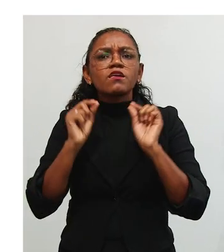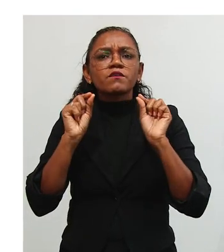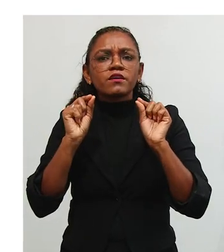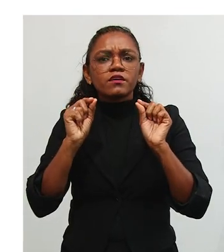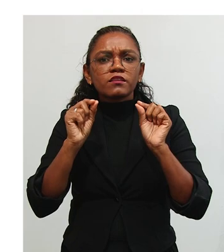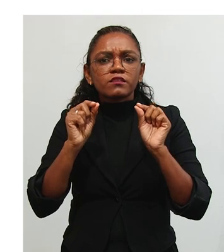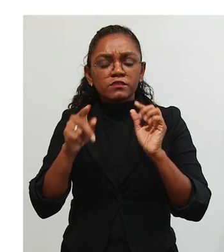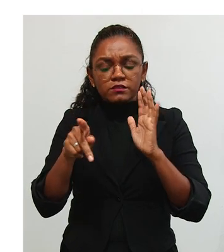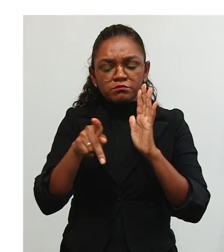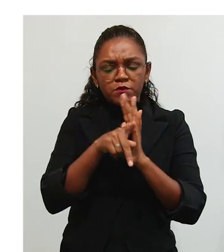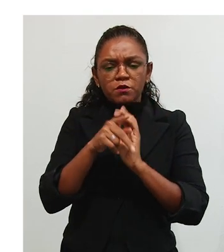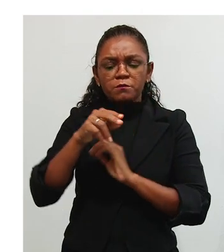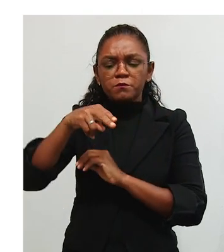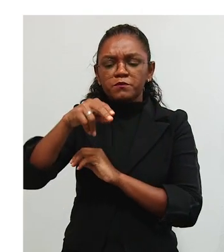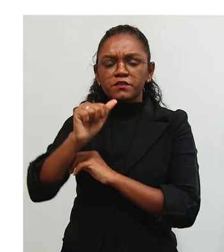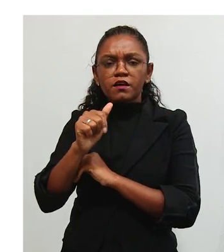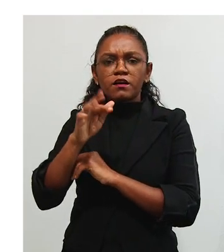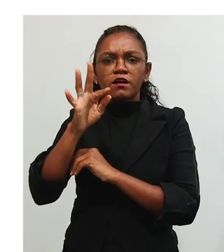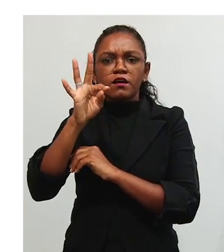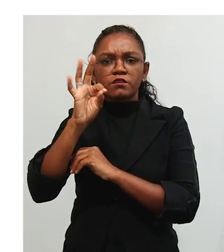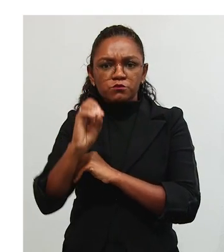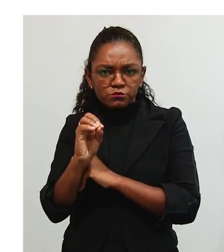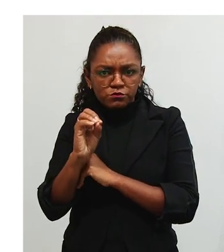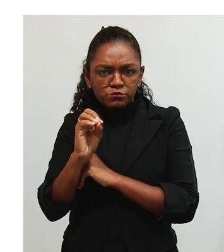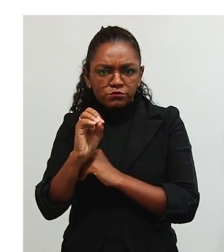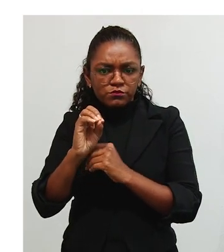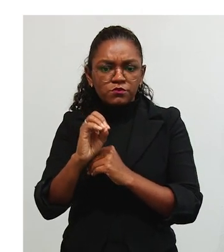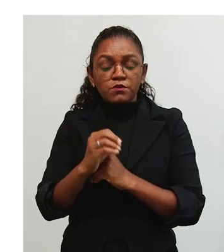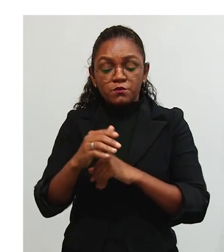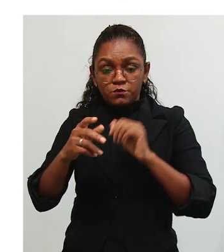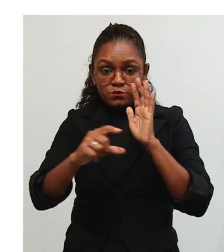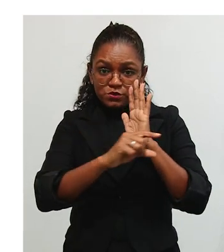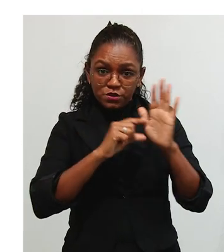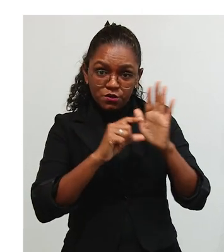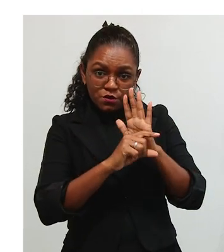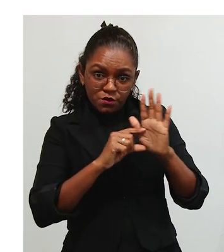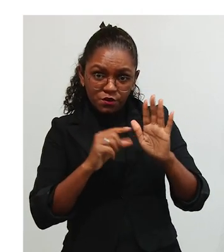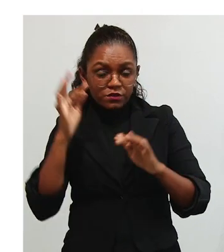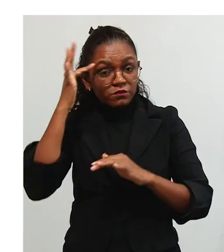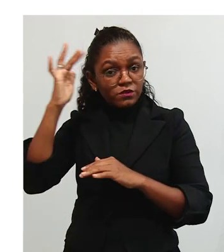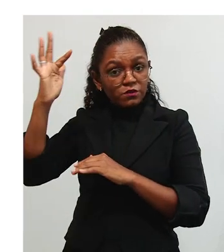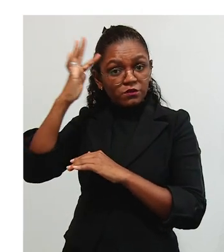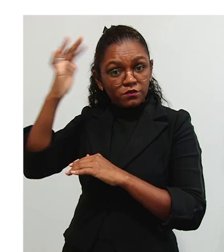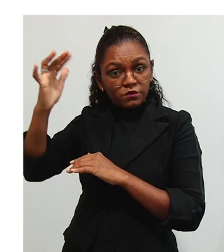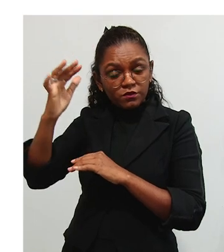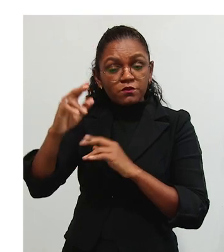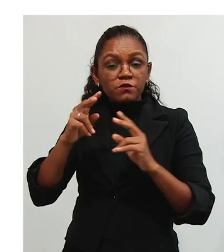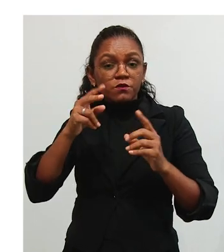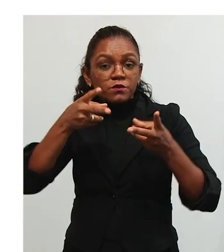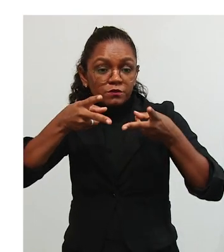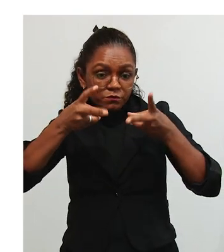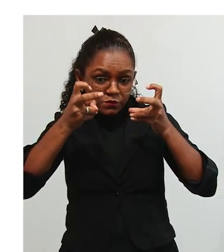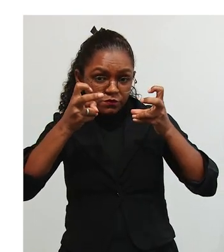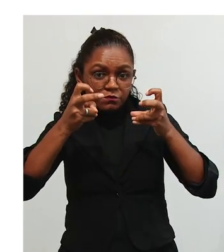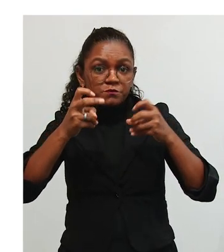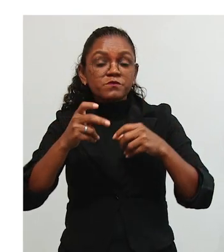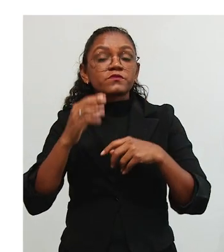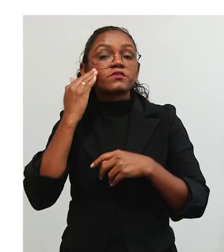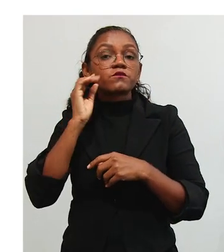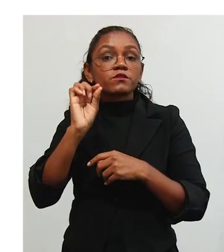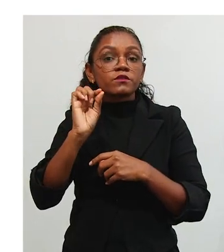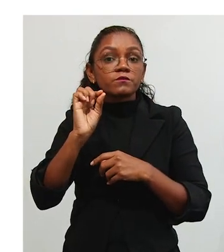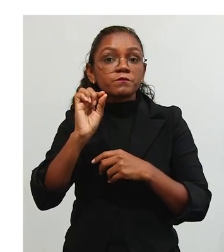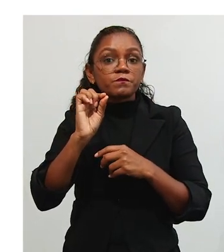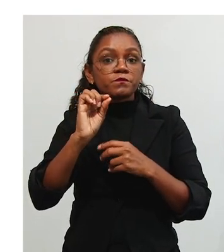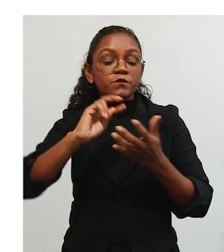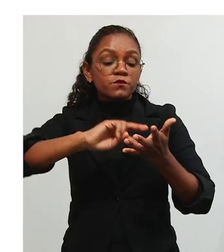inatista é nato, né? Uma coisa nata. Para esses teóricos, essa concepção, ela entende que